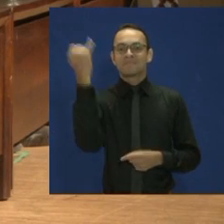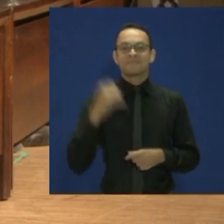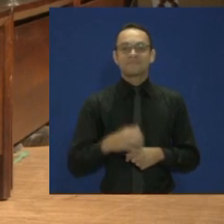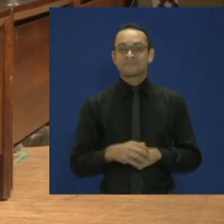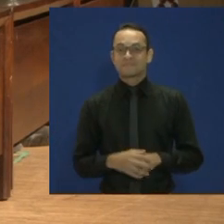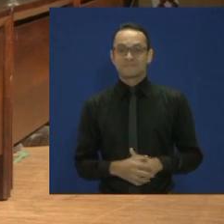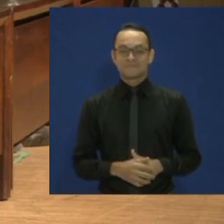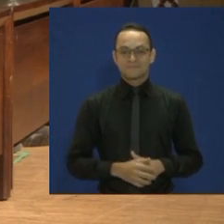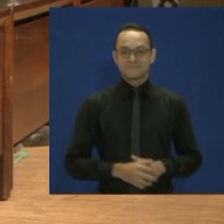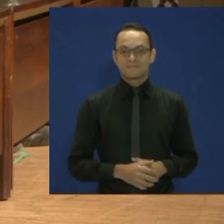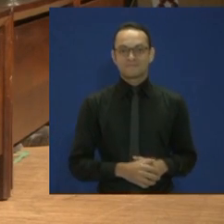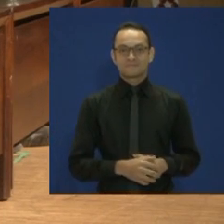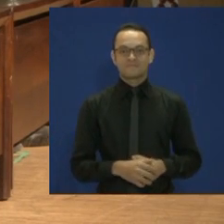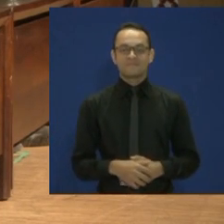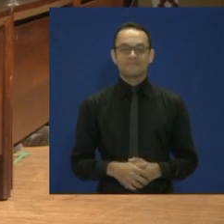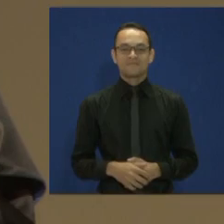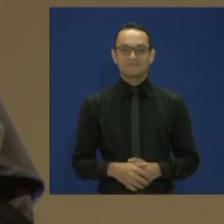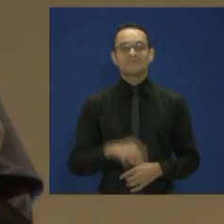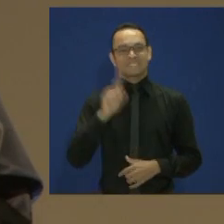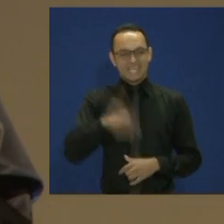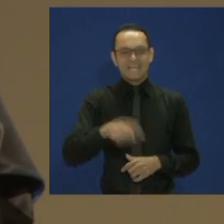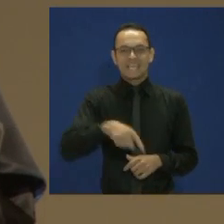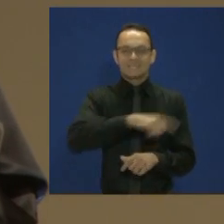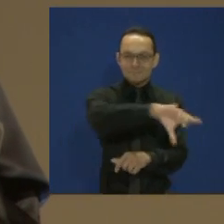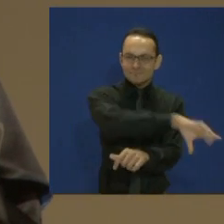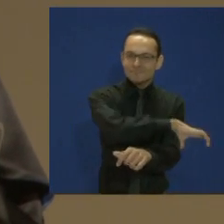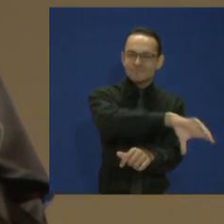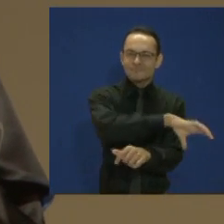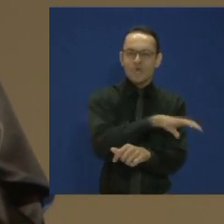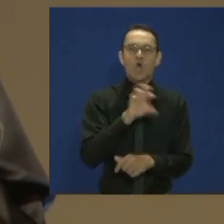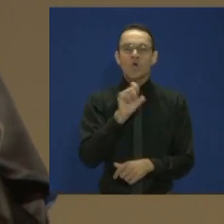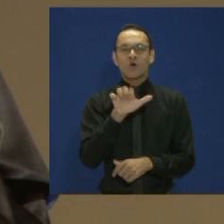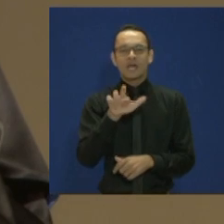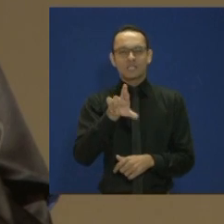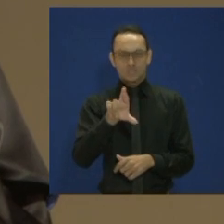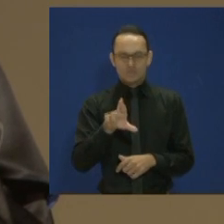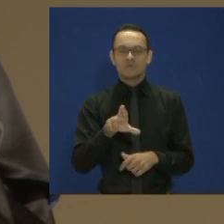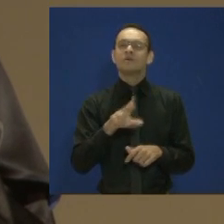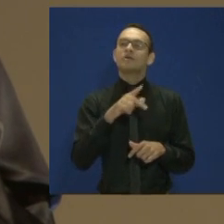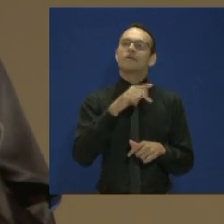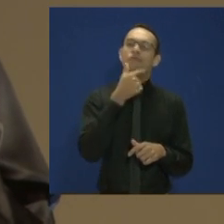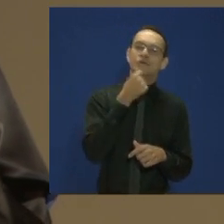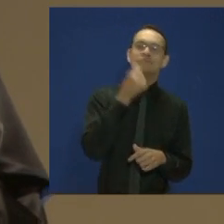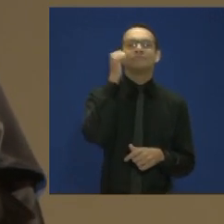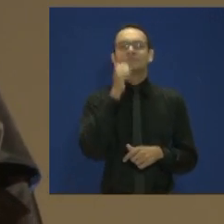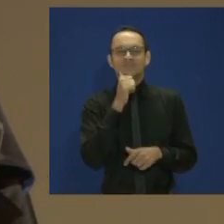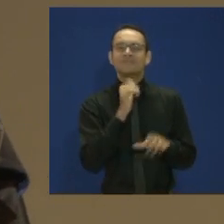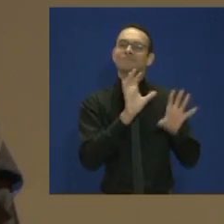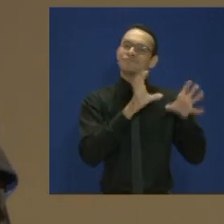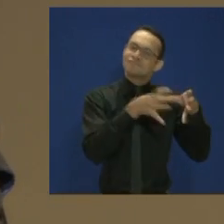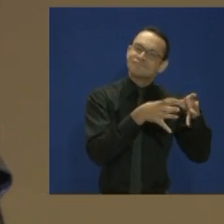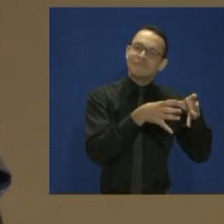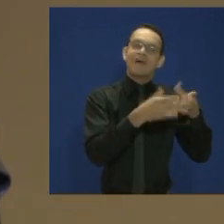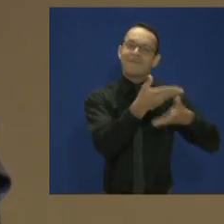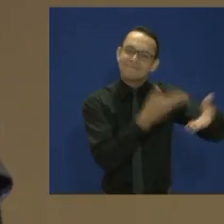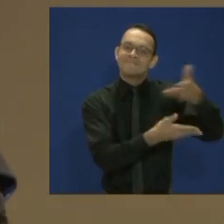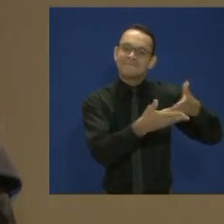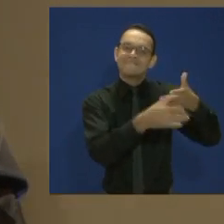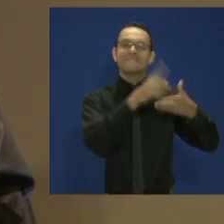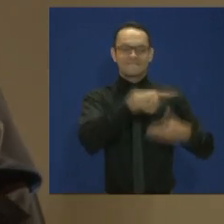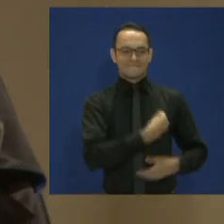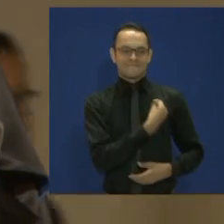foram nesses corredores que houve a transformação de garotos e garotas em homens e mulheres que hoje estão aqui